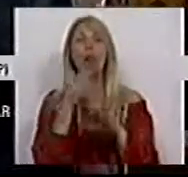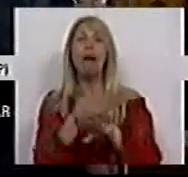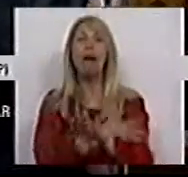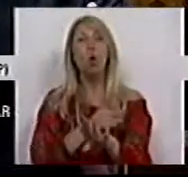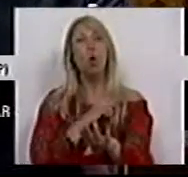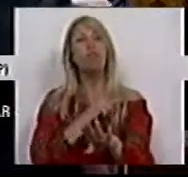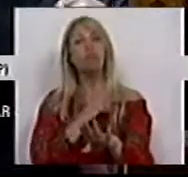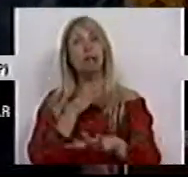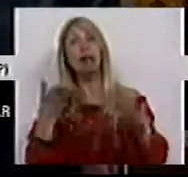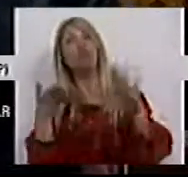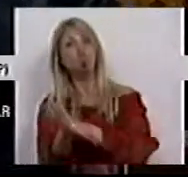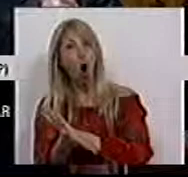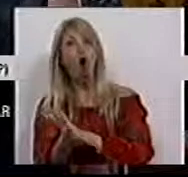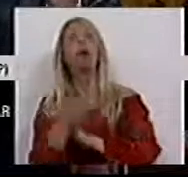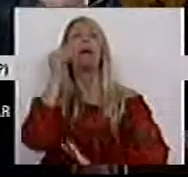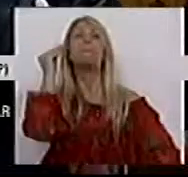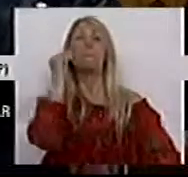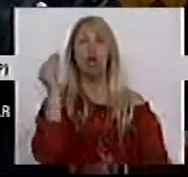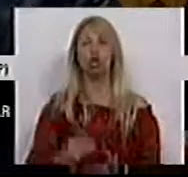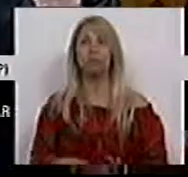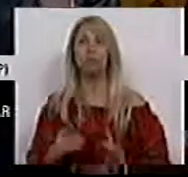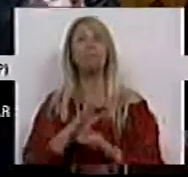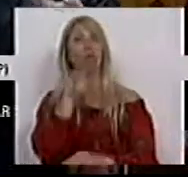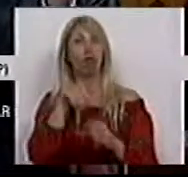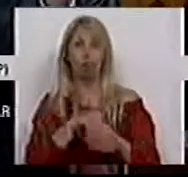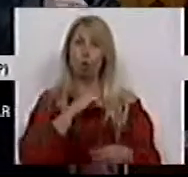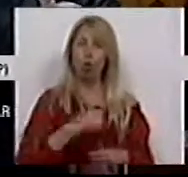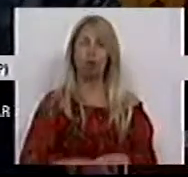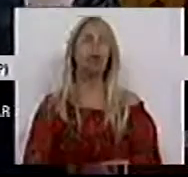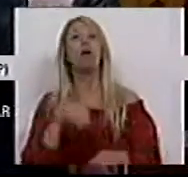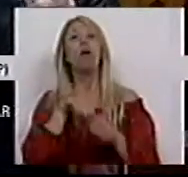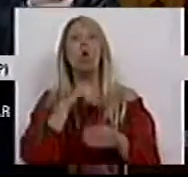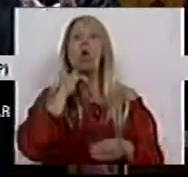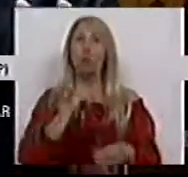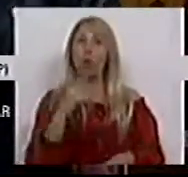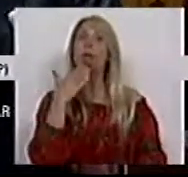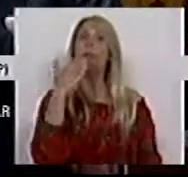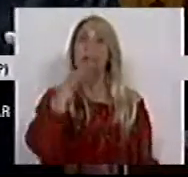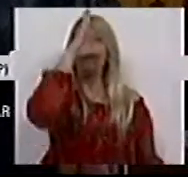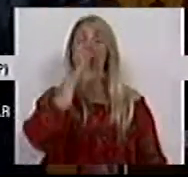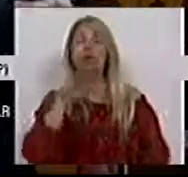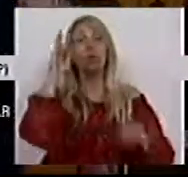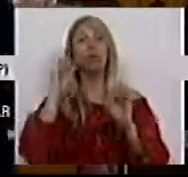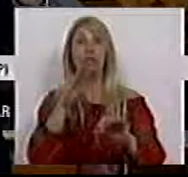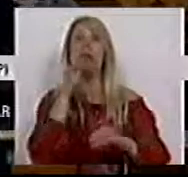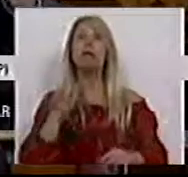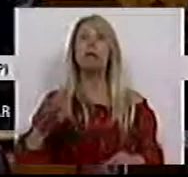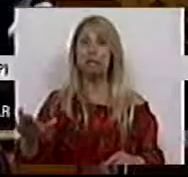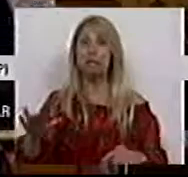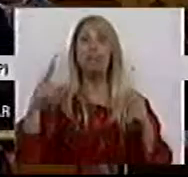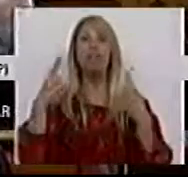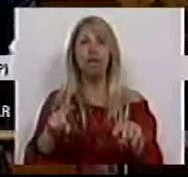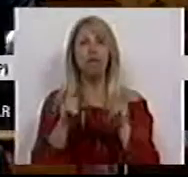sobre a violência na praxe. Votou contra o facto de se pedir que o Ministério da Educação e Ciência tivesse um